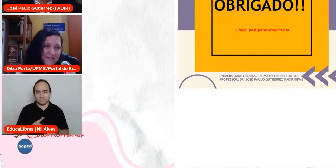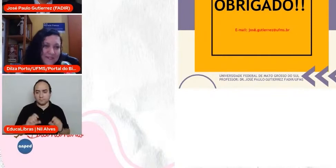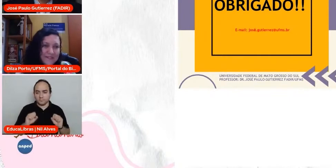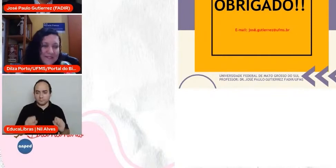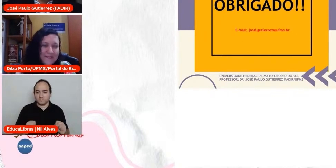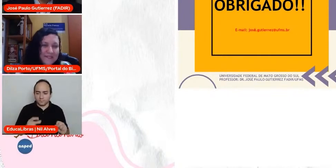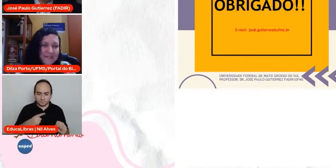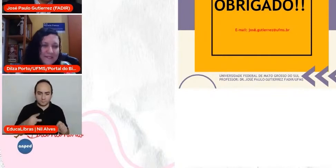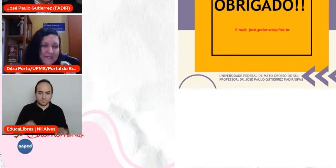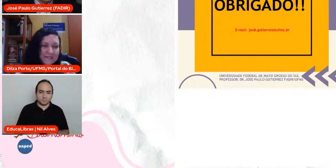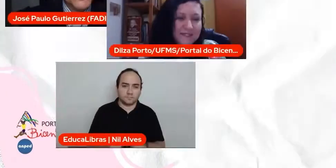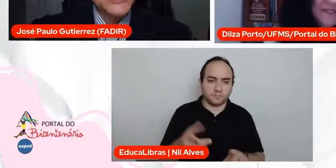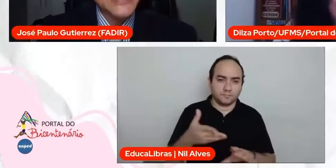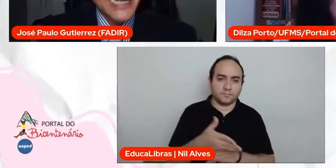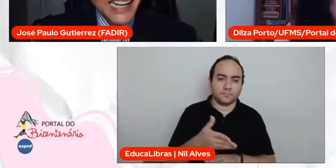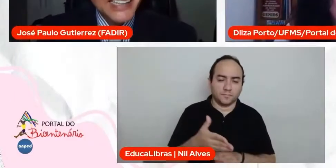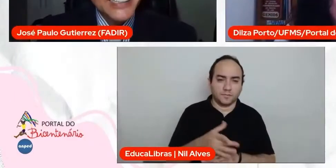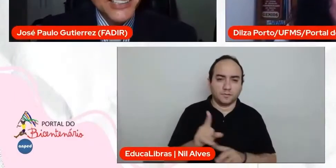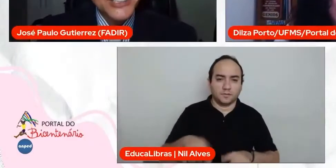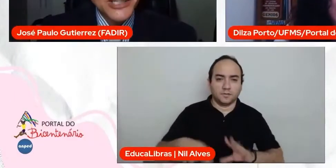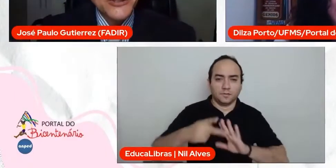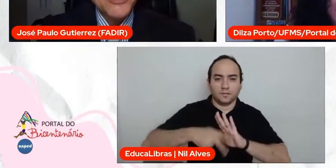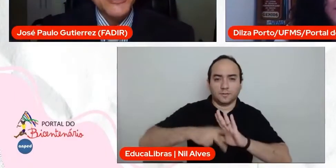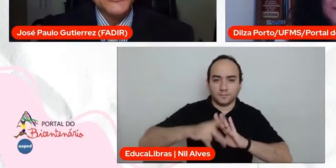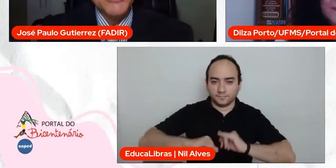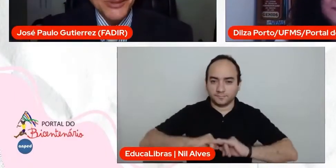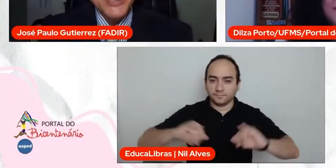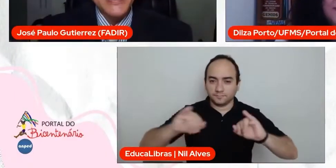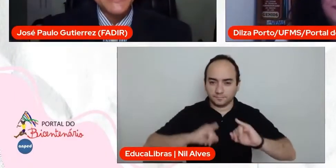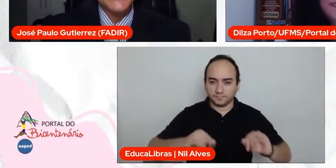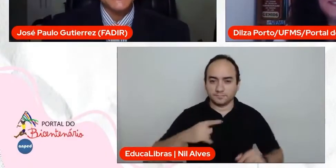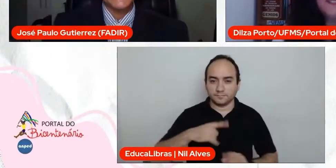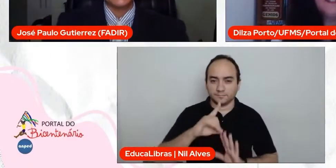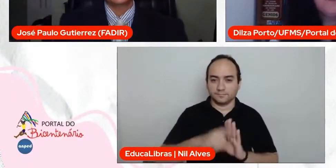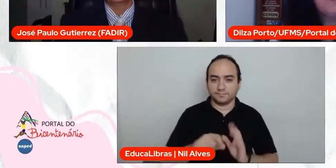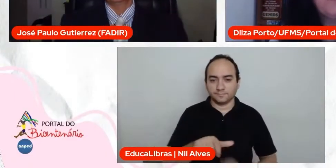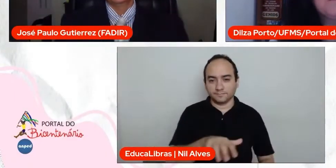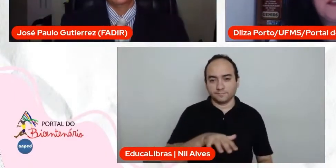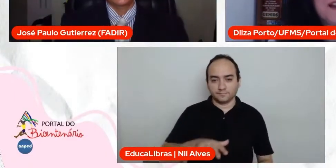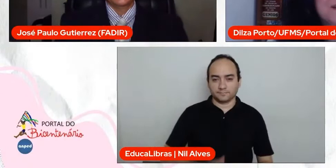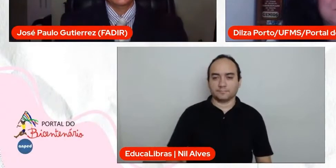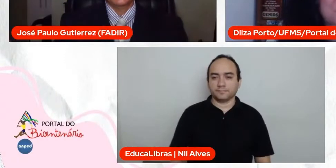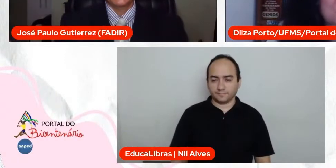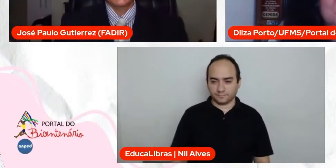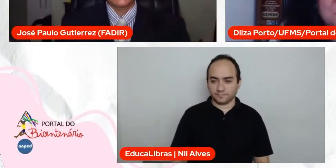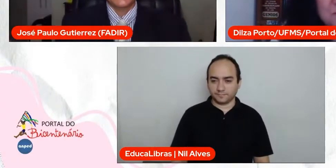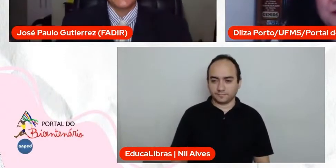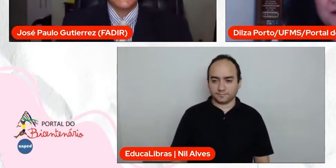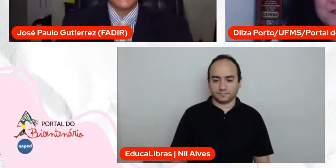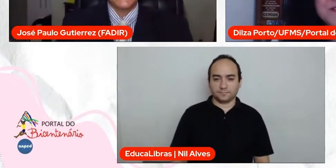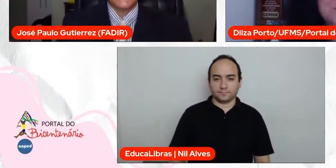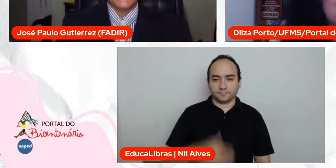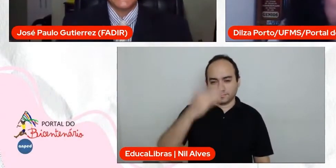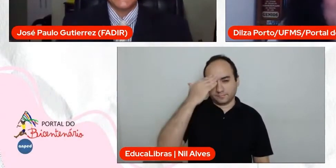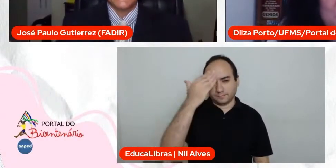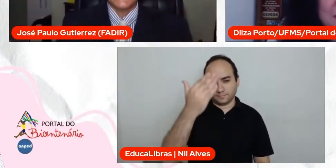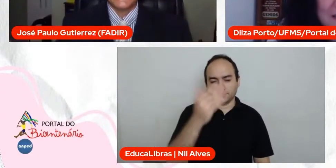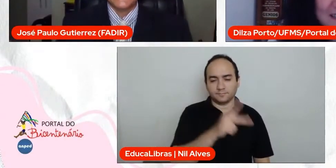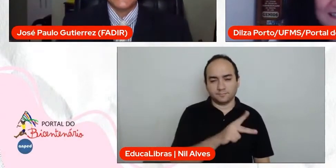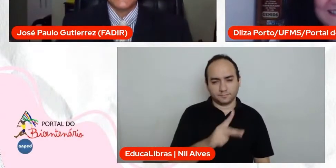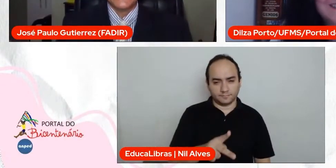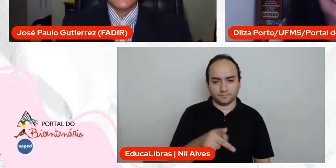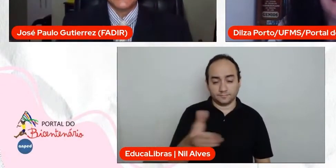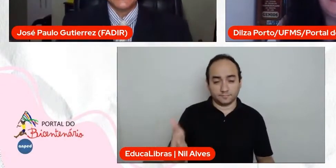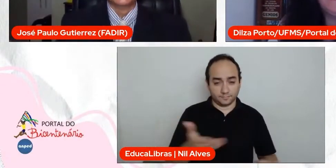divulgação sobre projetos na área de direitos humanos. Muito obrigado. Obrigada, professor José Paulo. Estamos só